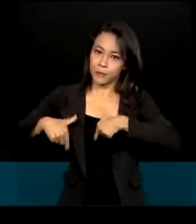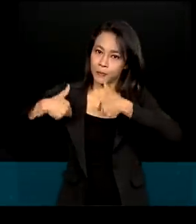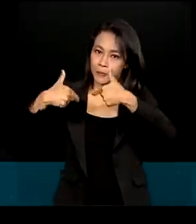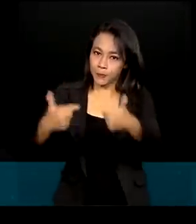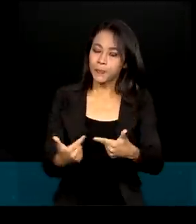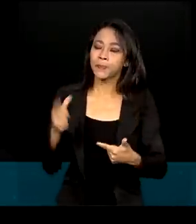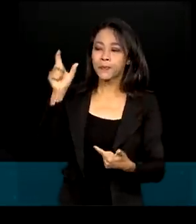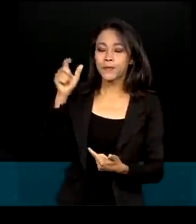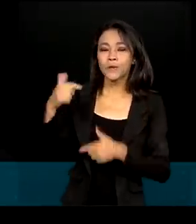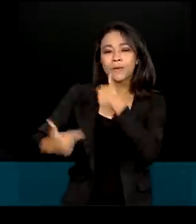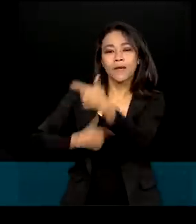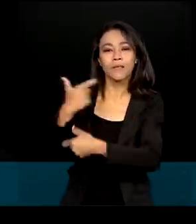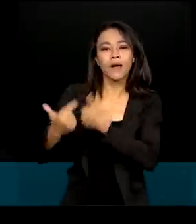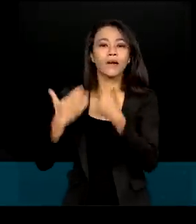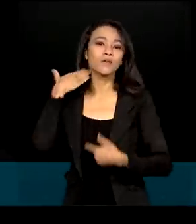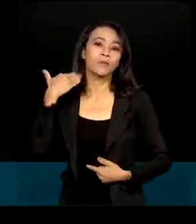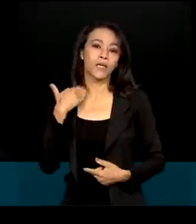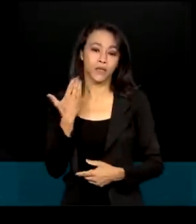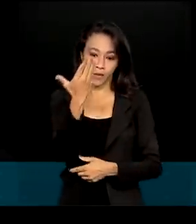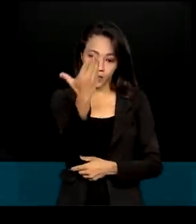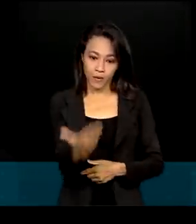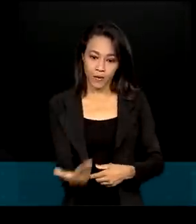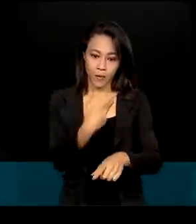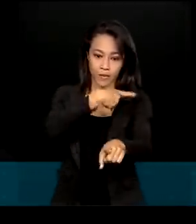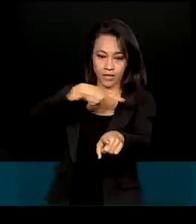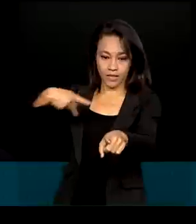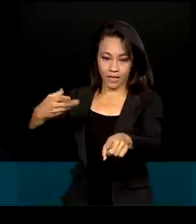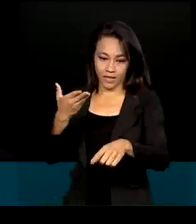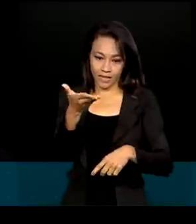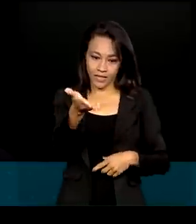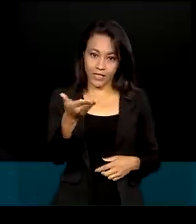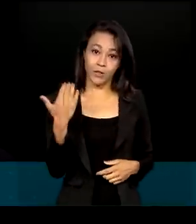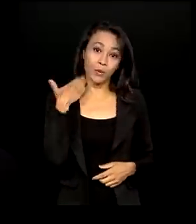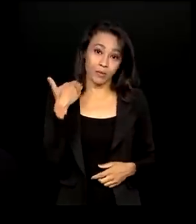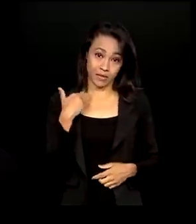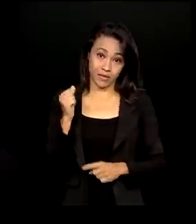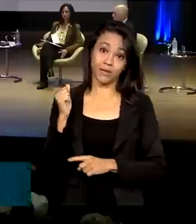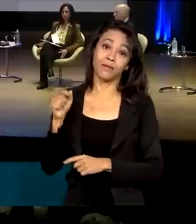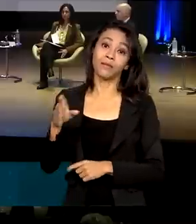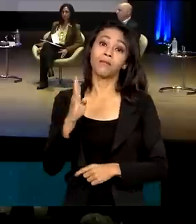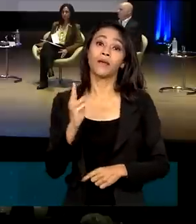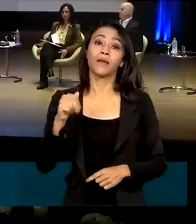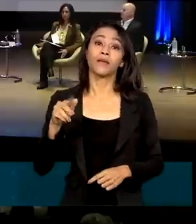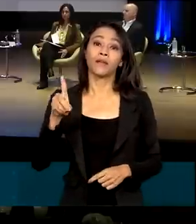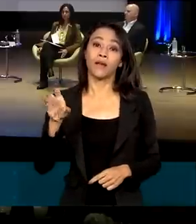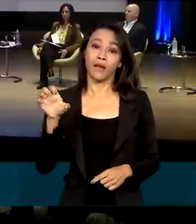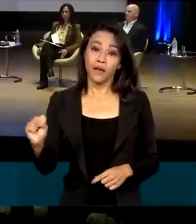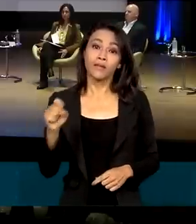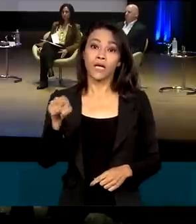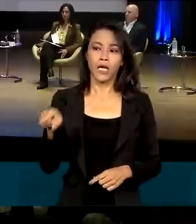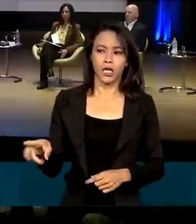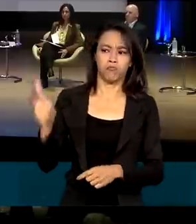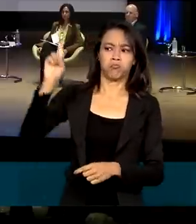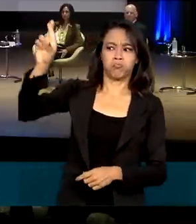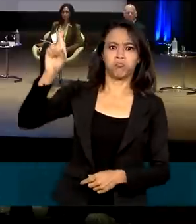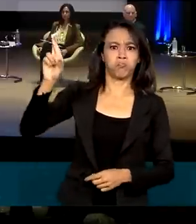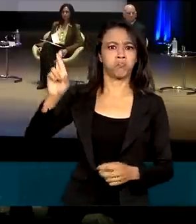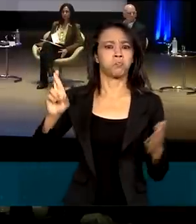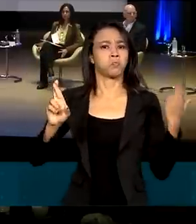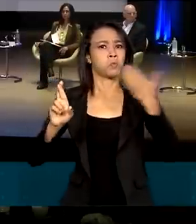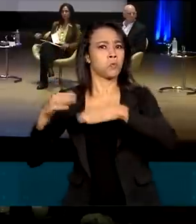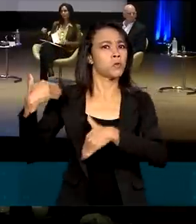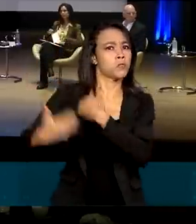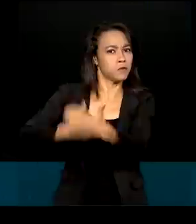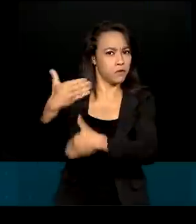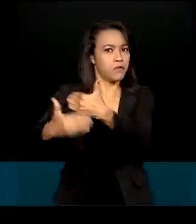Na abertura, o presidente Gustavo Montesano defendeu que a instituição lidere o desenvolvimento multifuncional